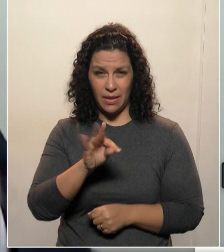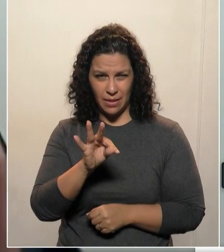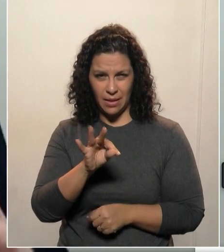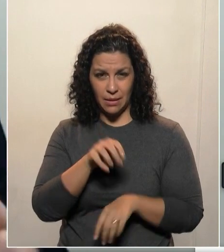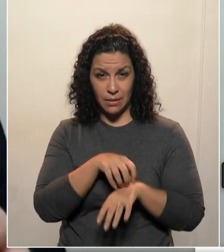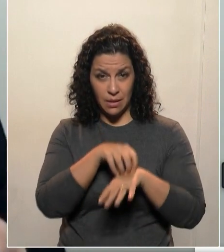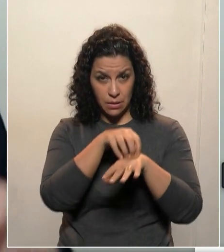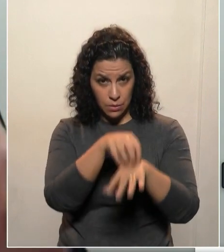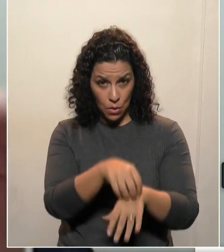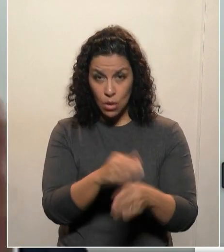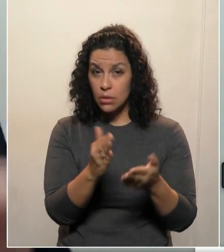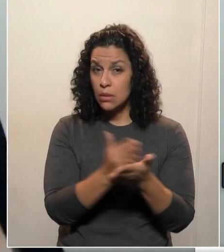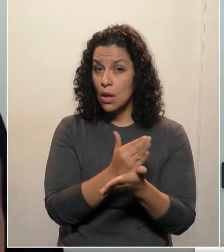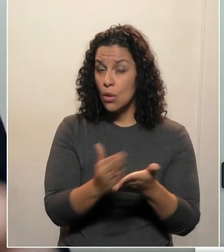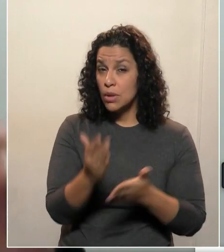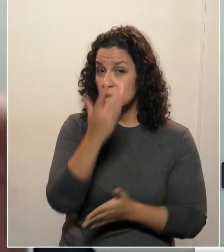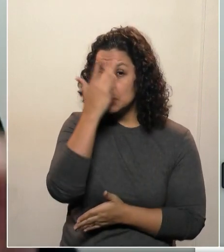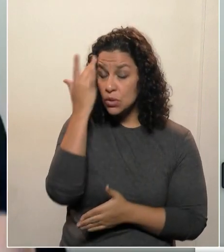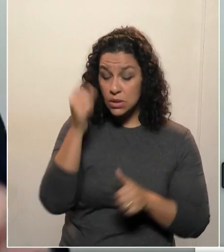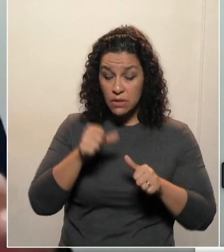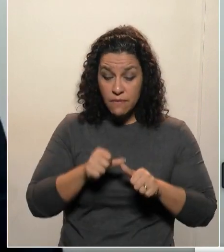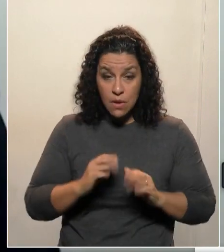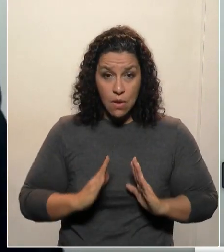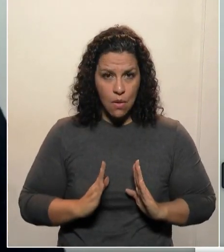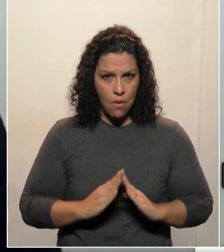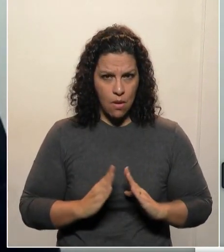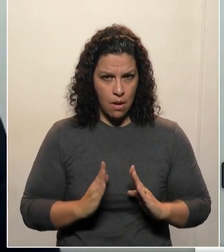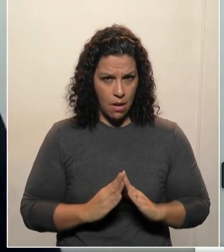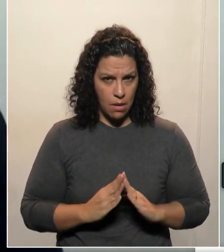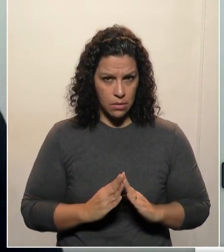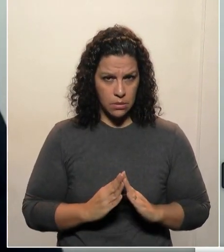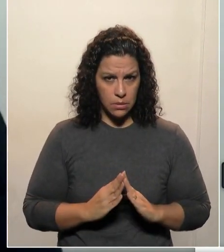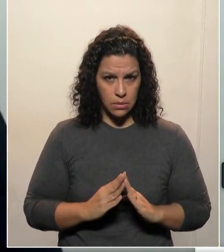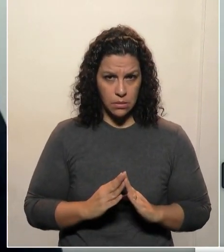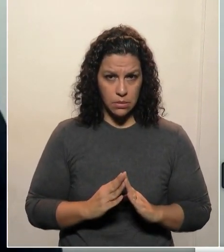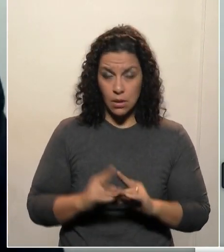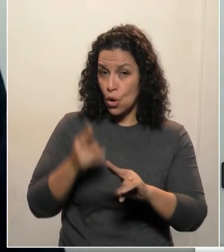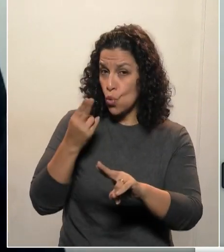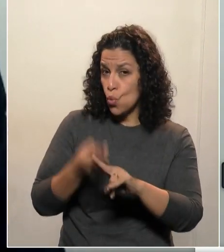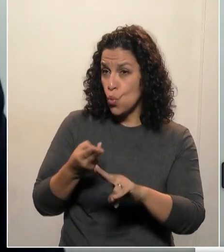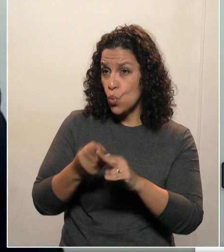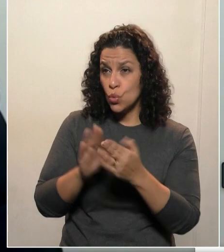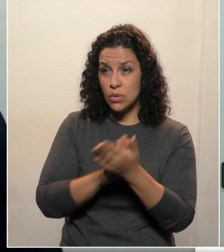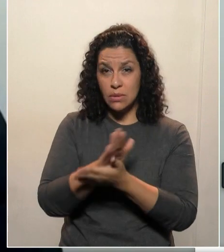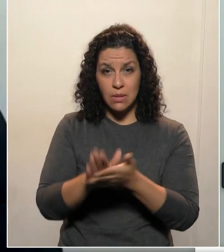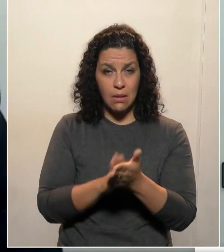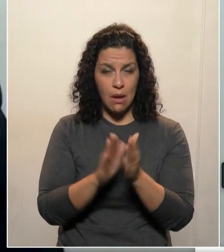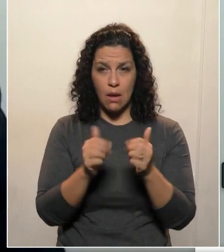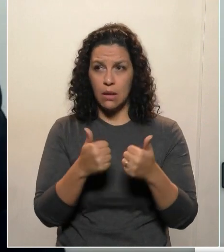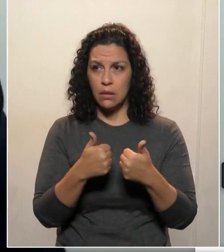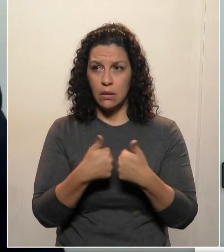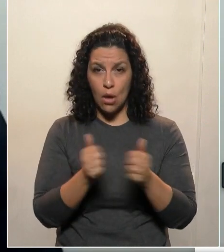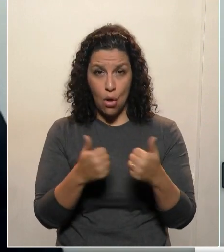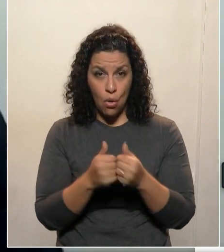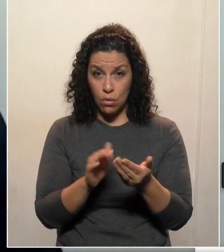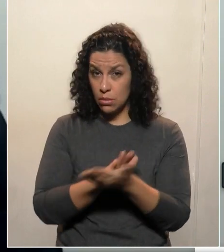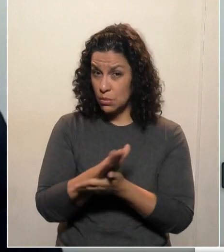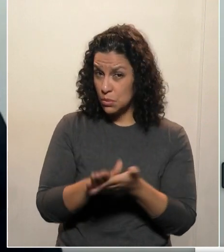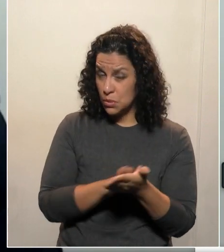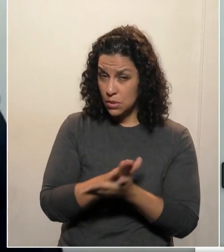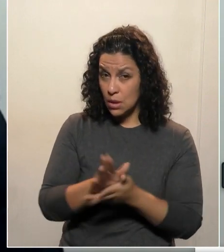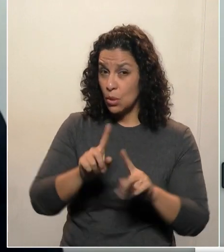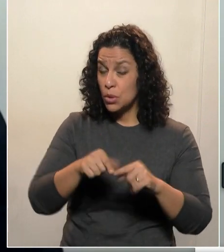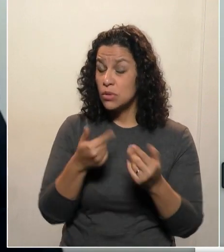daqueles que estejam em casa, não utilizando o vale-transporte. E, repito, apenas está